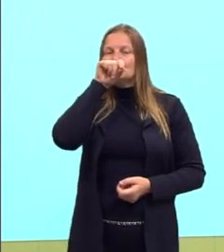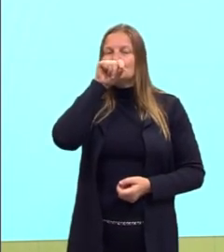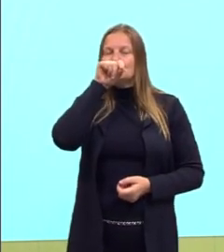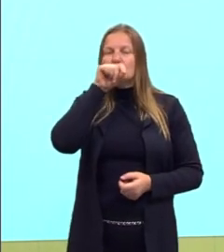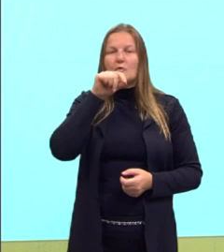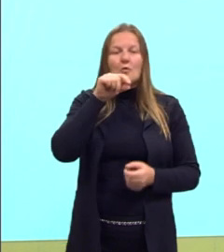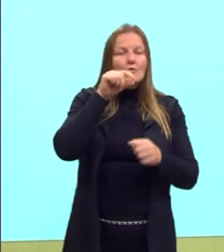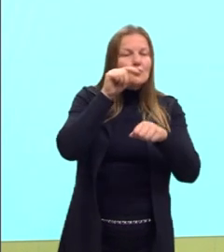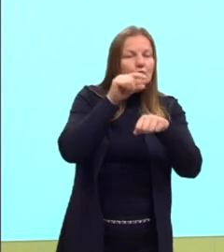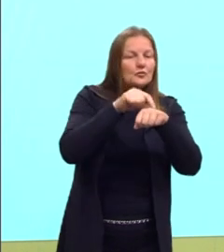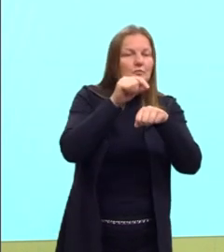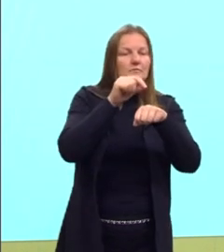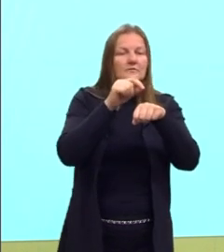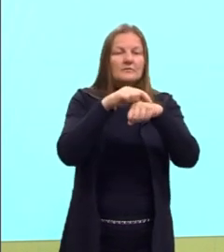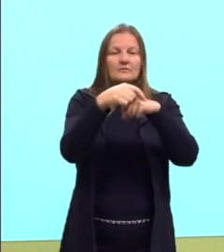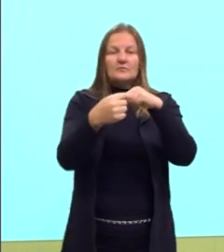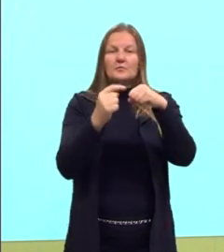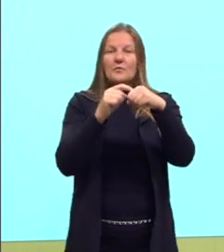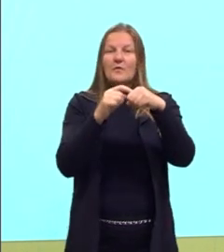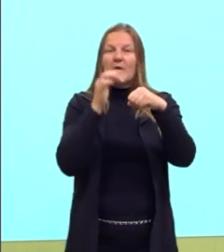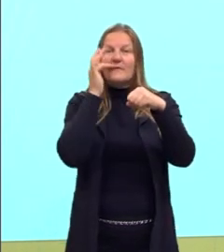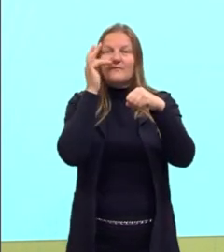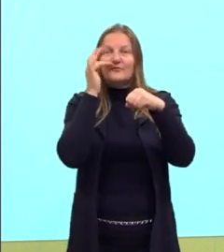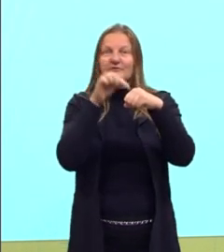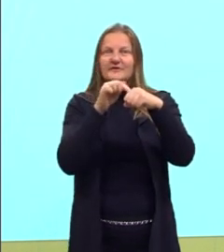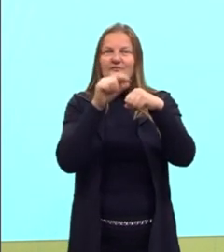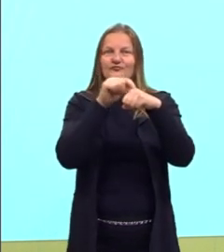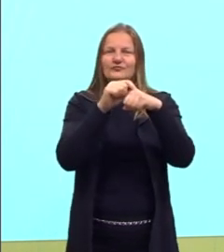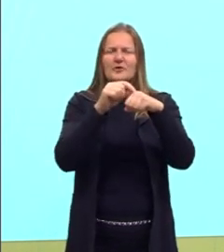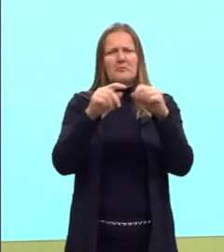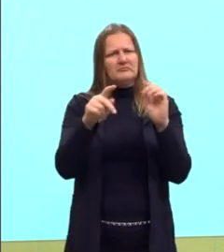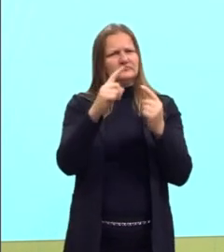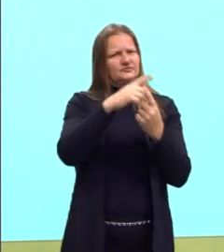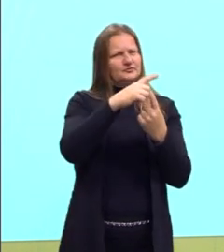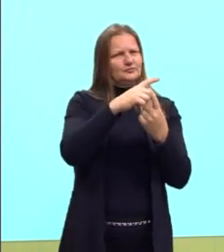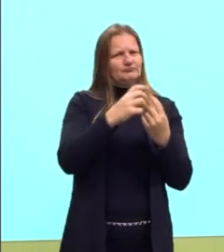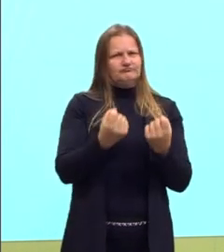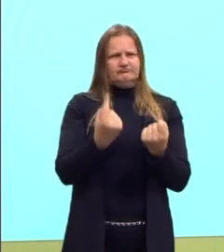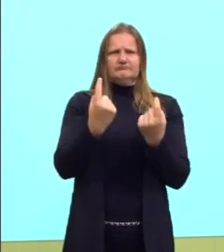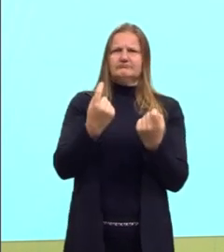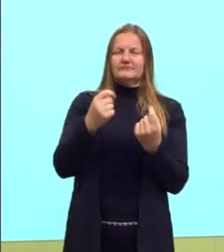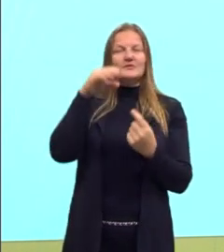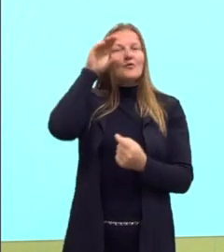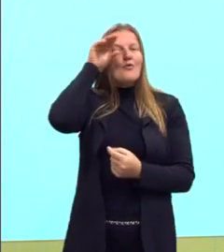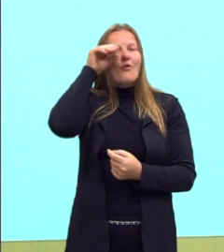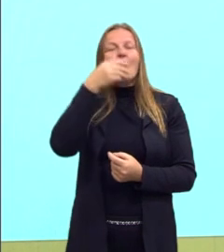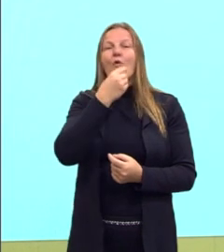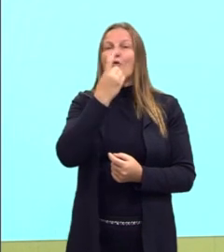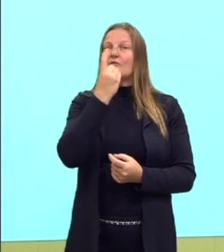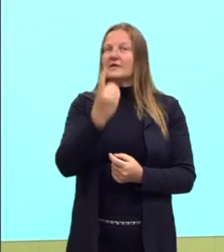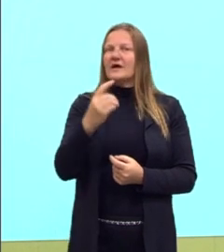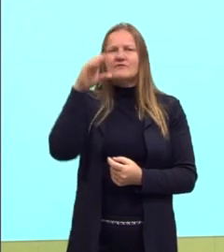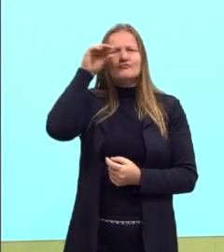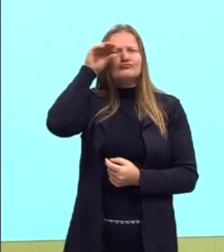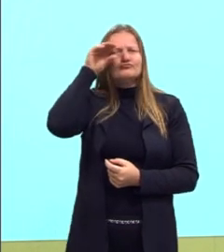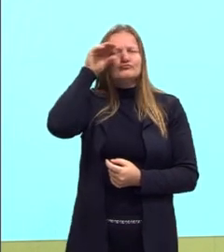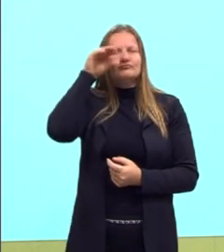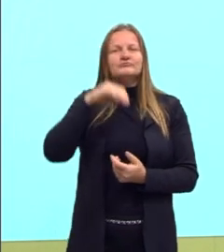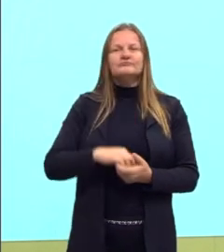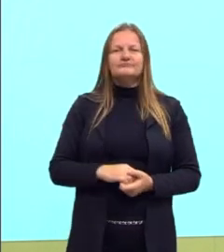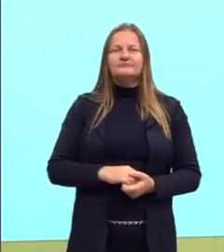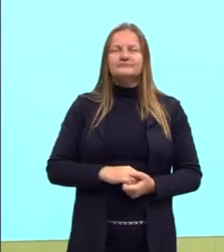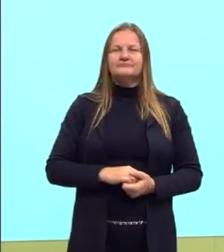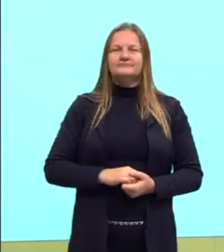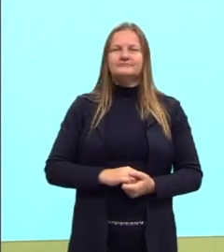aquele determinado alimento abundante, eram mais frequentes naquela ilha. Olha que legal.